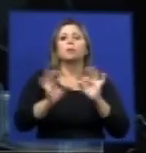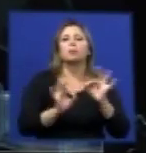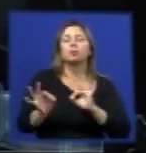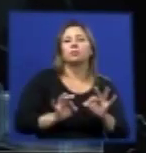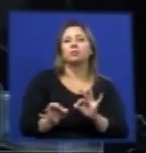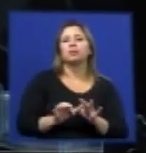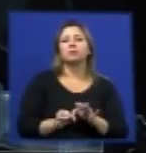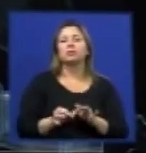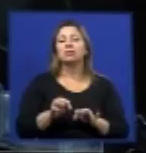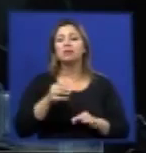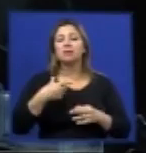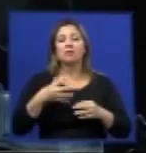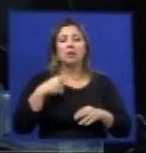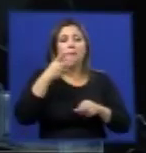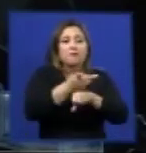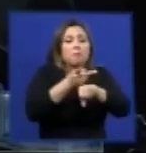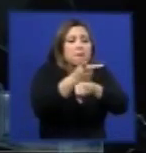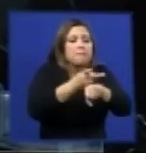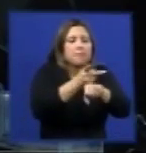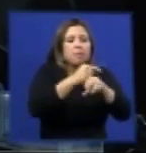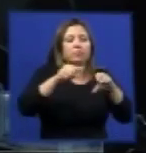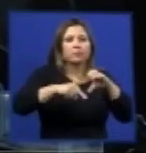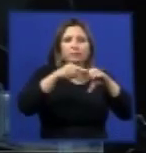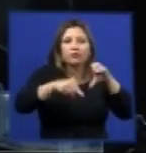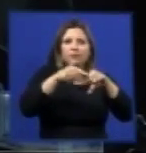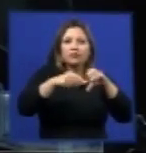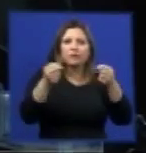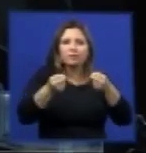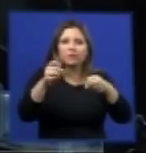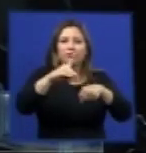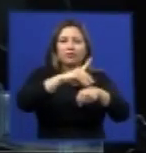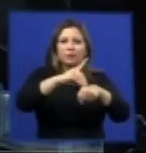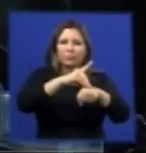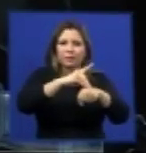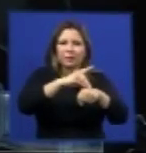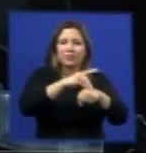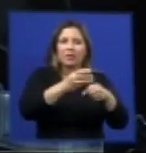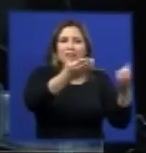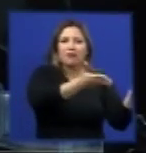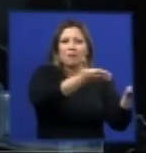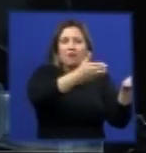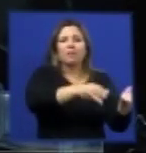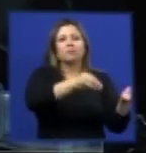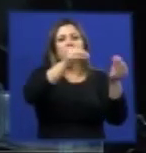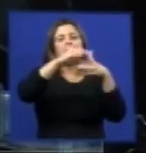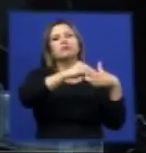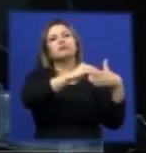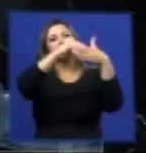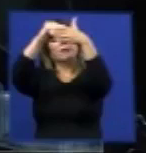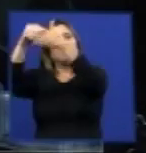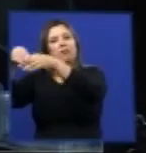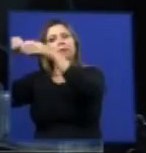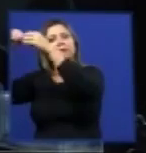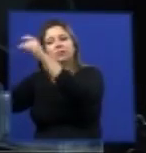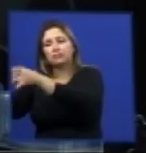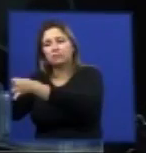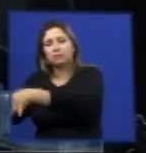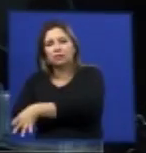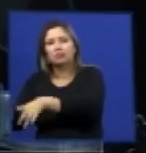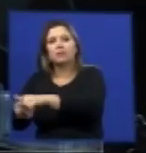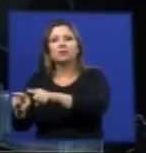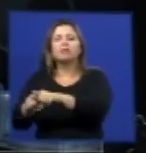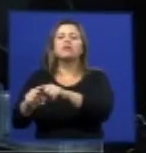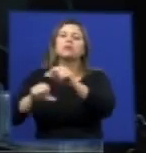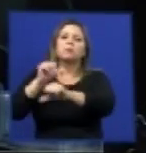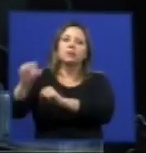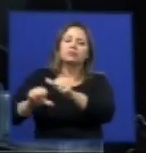recolhimento desses pneus levando para aterros muitas vezes que não são os mais indicados mantendo-os lá e levando